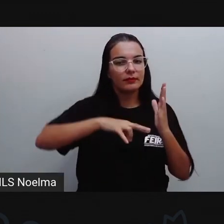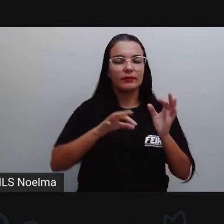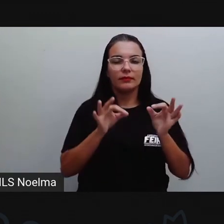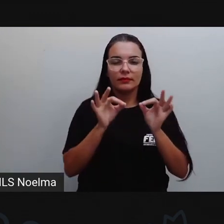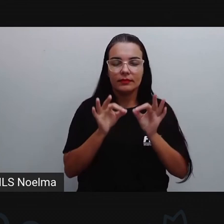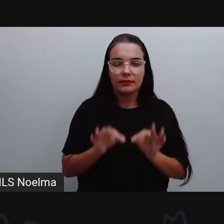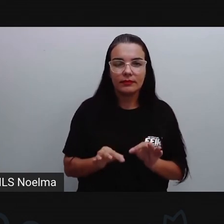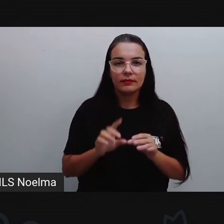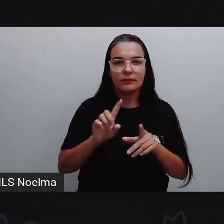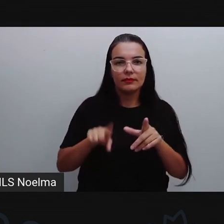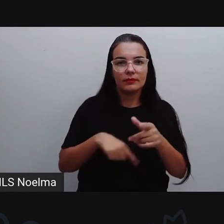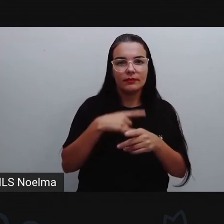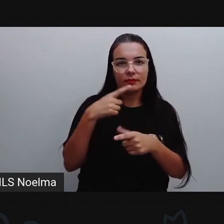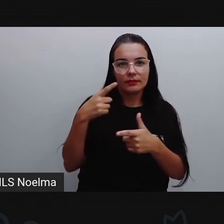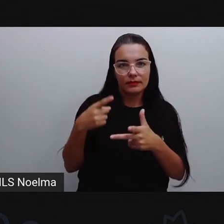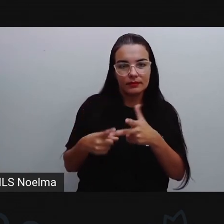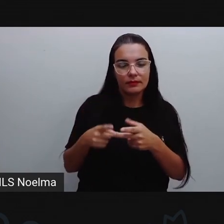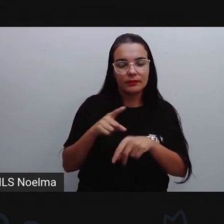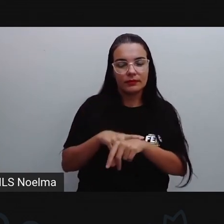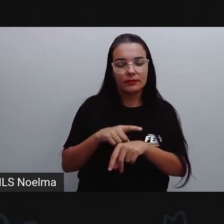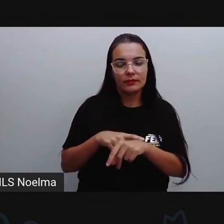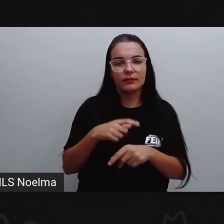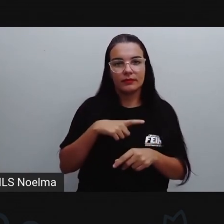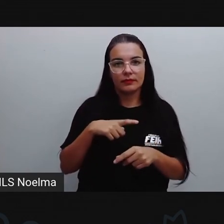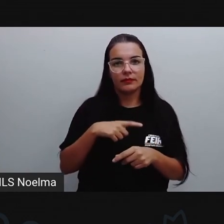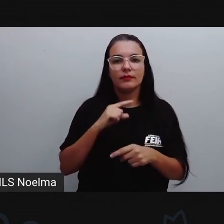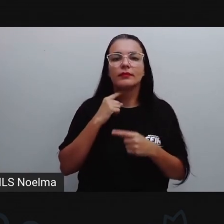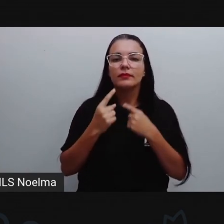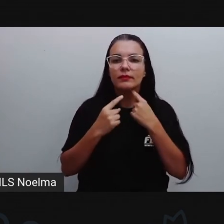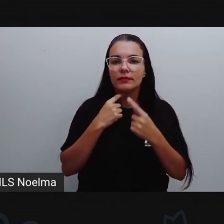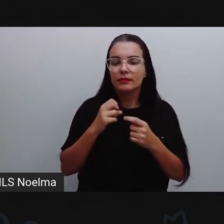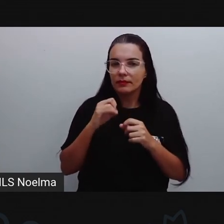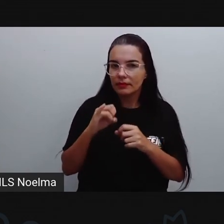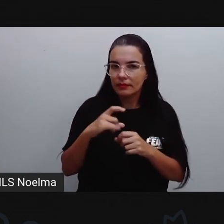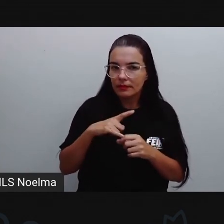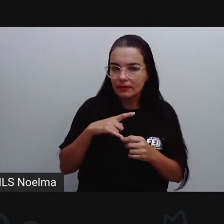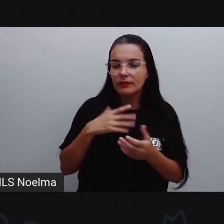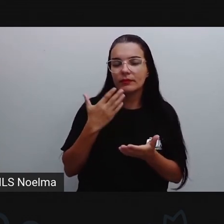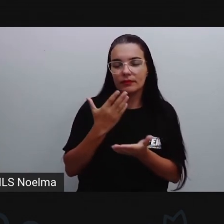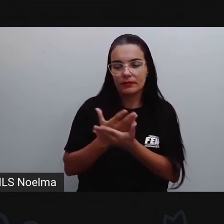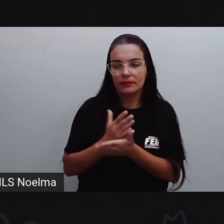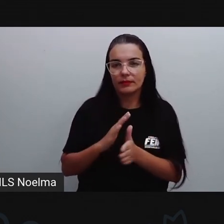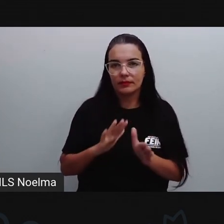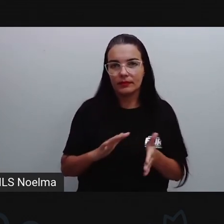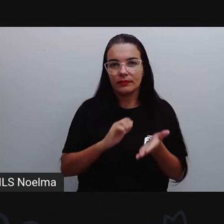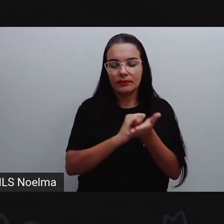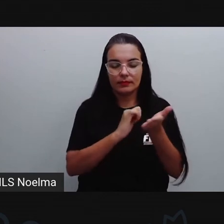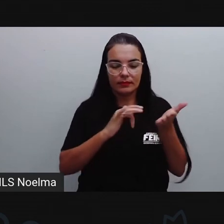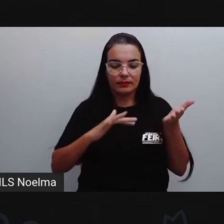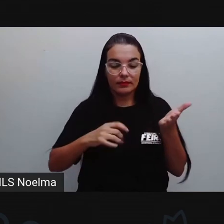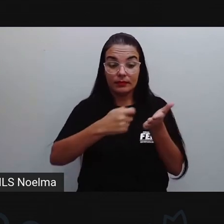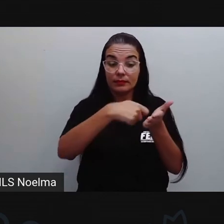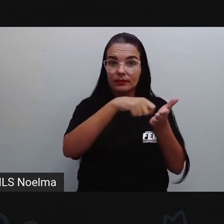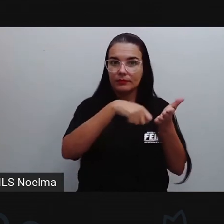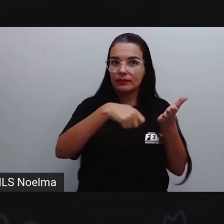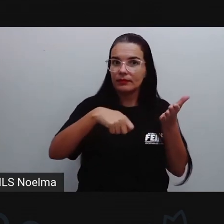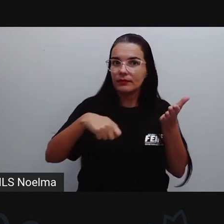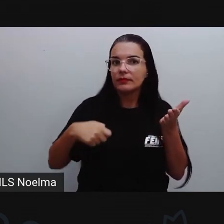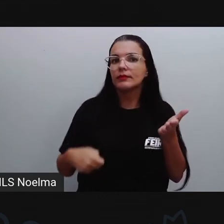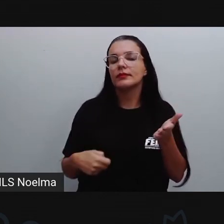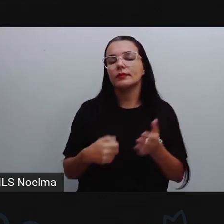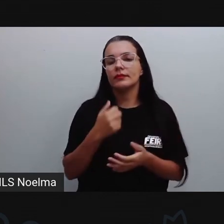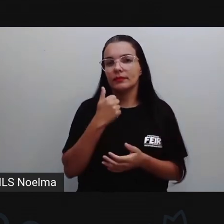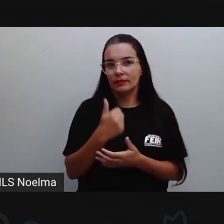nosso segundo momento, vocês possam estar tirando as suas dúvidas, né? Em relação à escrita de uma